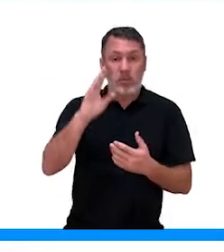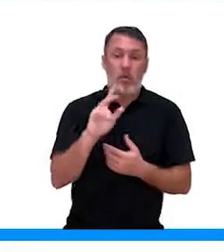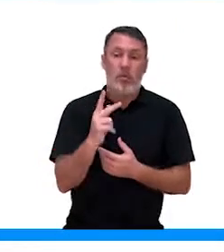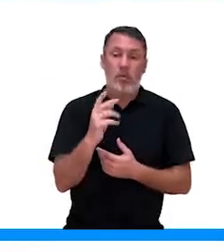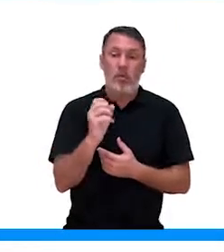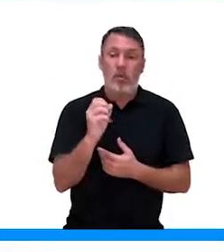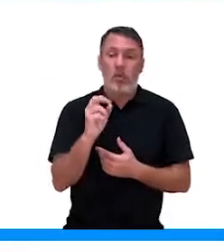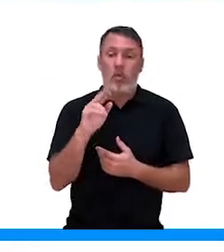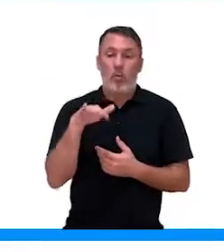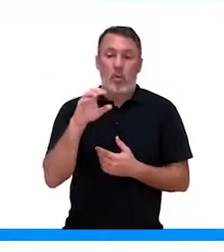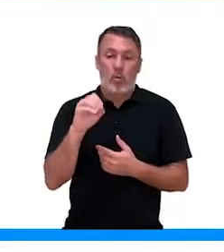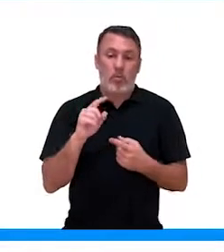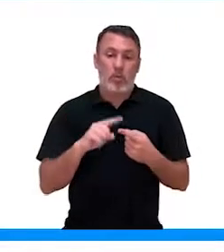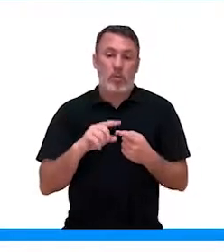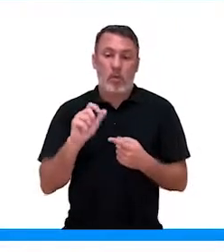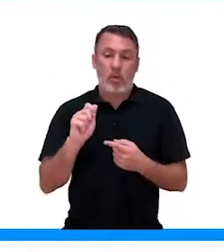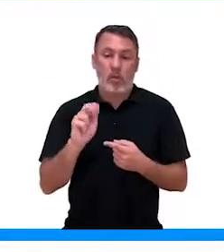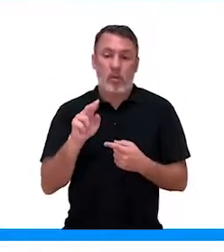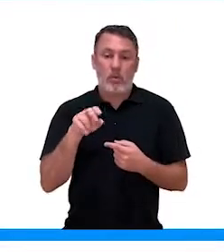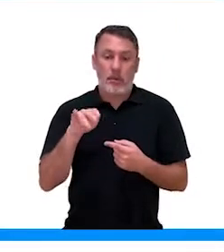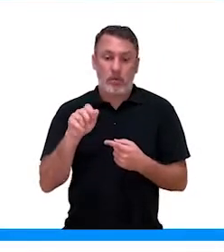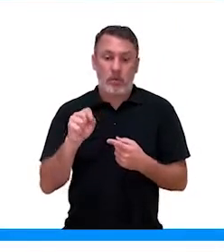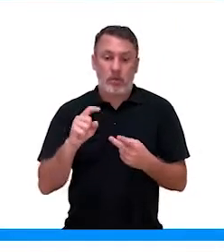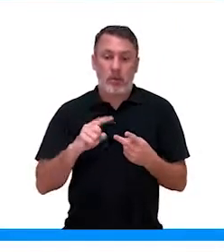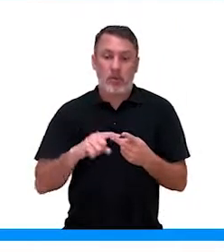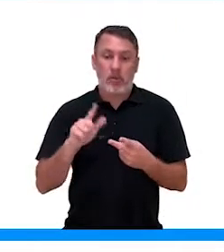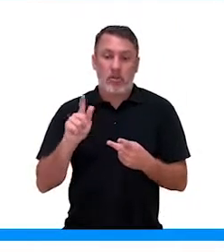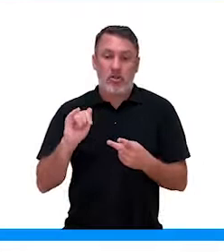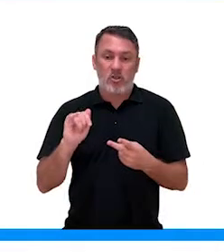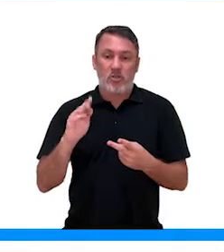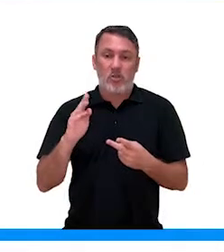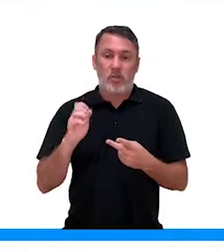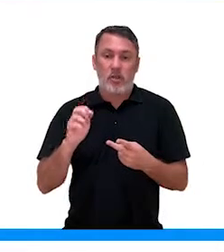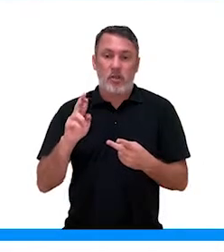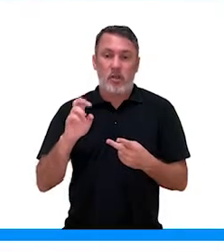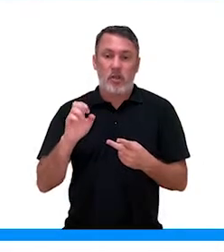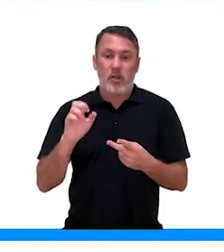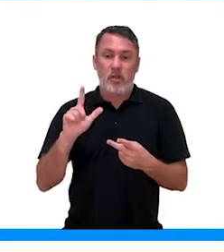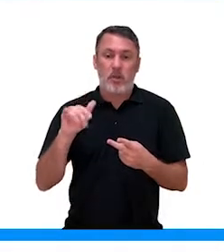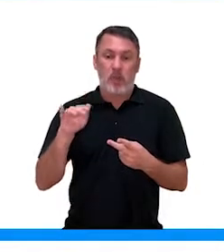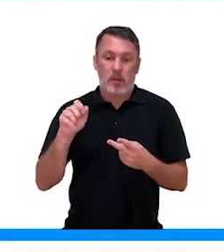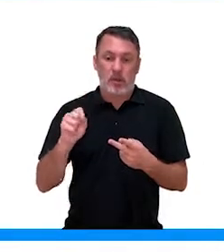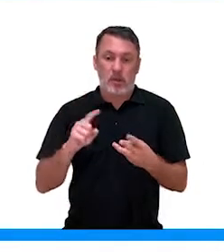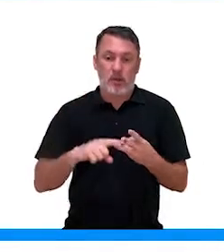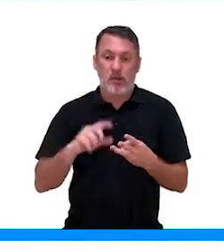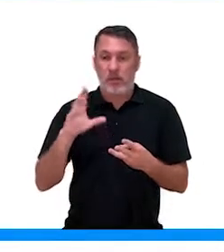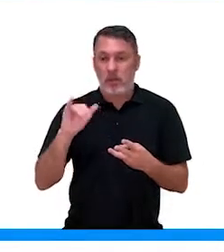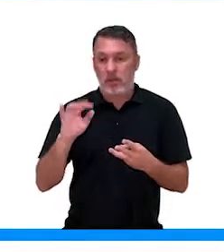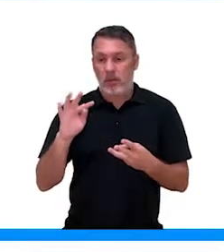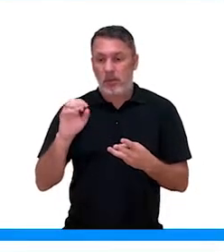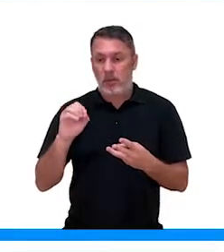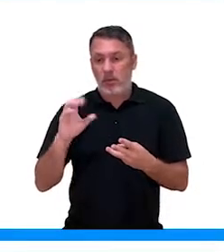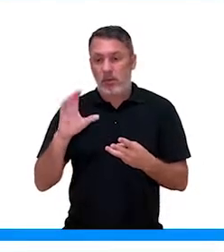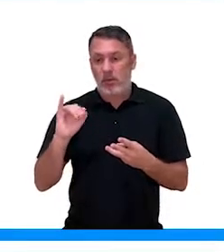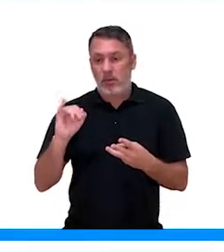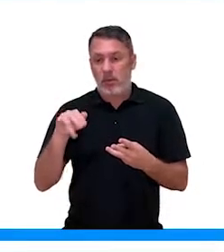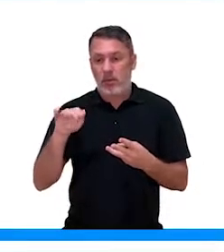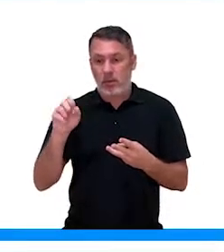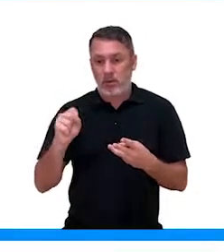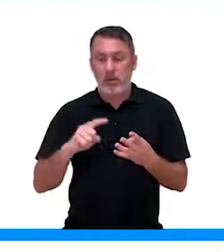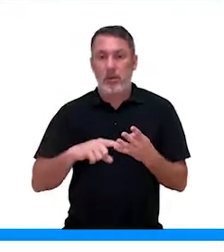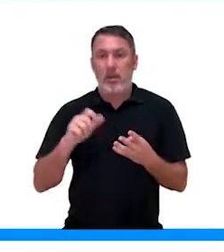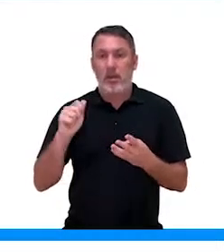hormônios. As alxinas, as giberelinas, as citocininas e o ácido